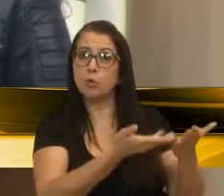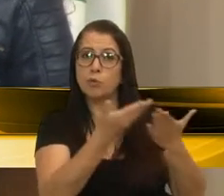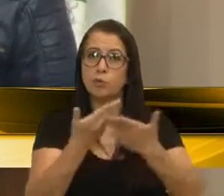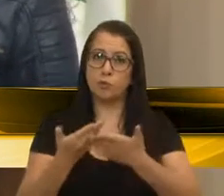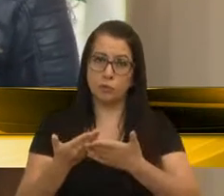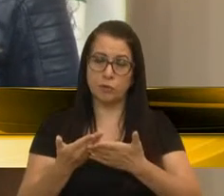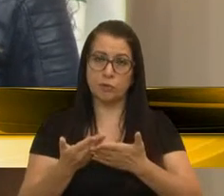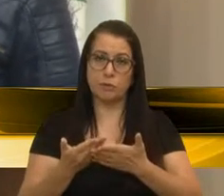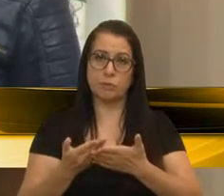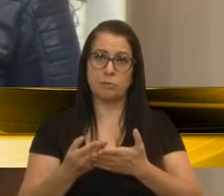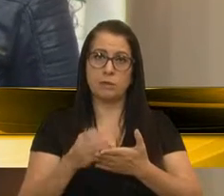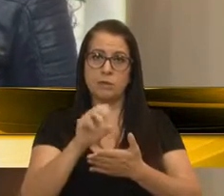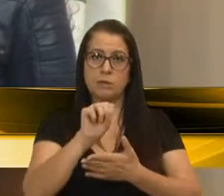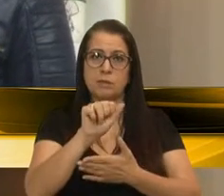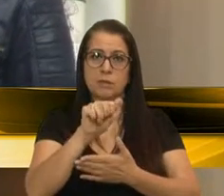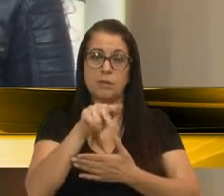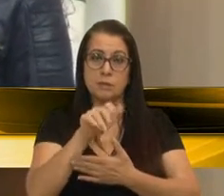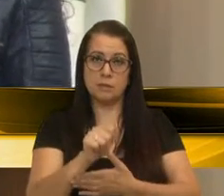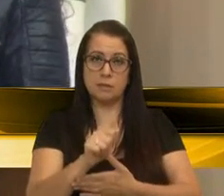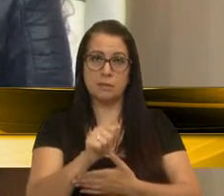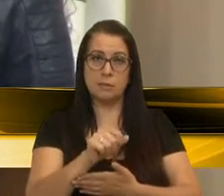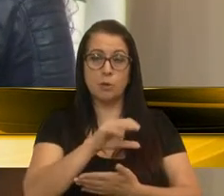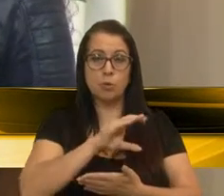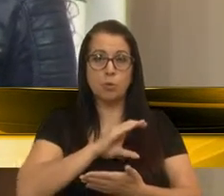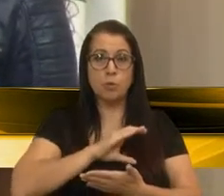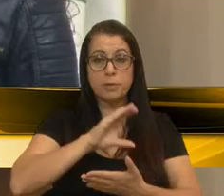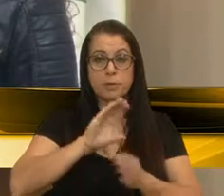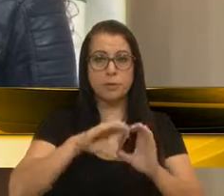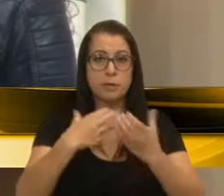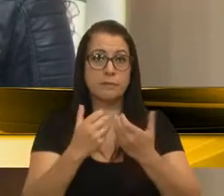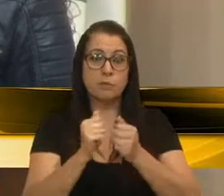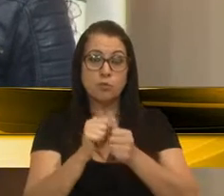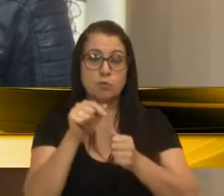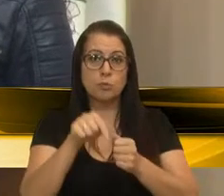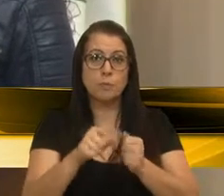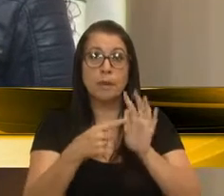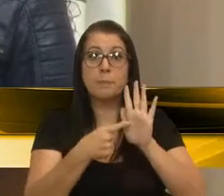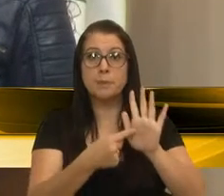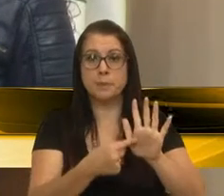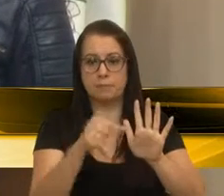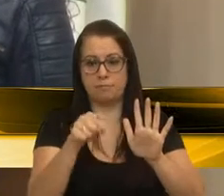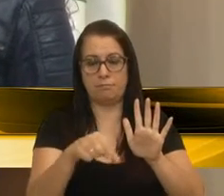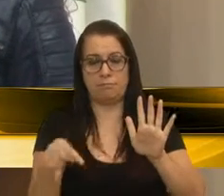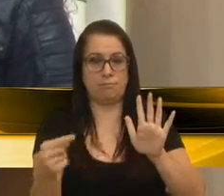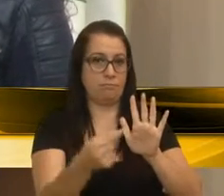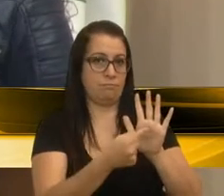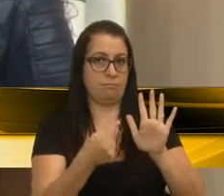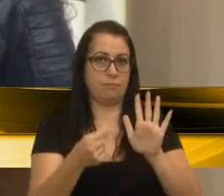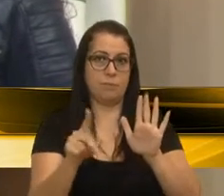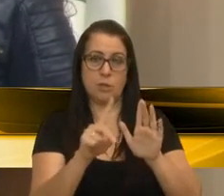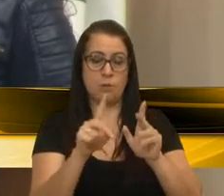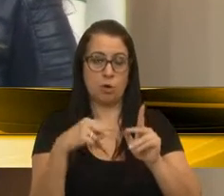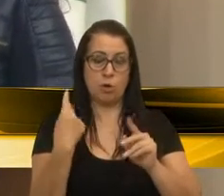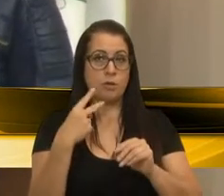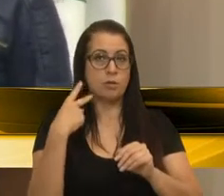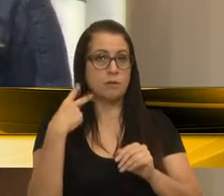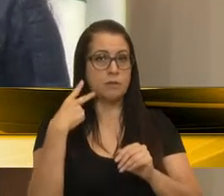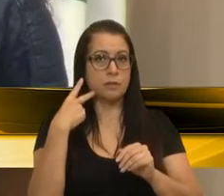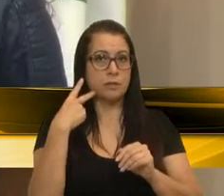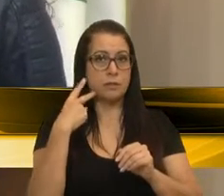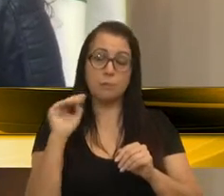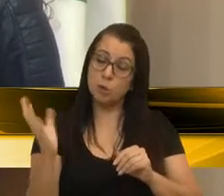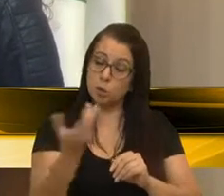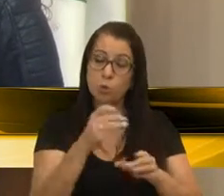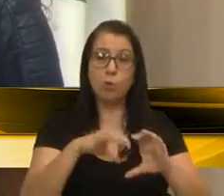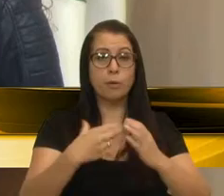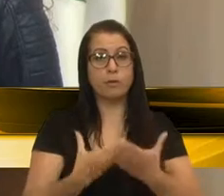para a Sandra, para que a comissão comunitária, para que eles estejam aqui apresentando isso. Não para nós, vereador, mas para toda a